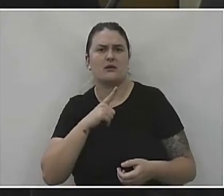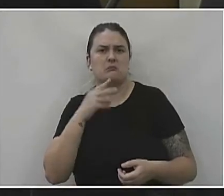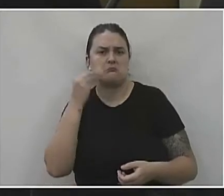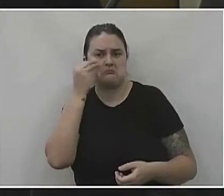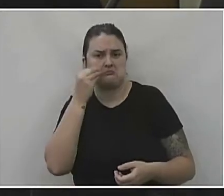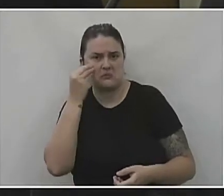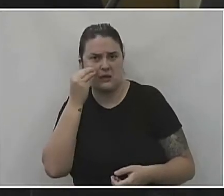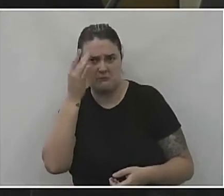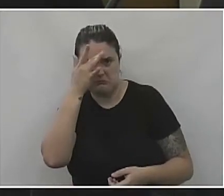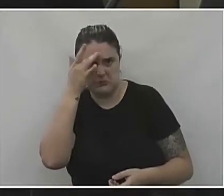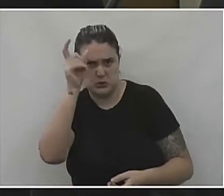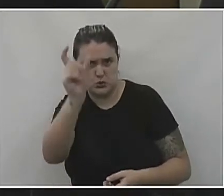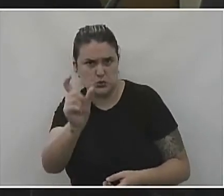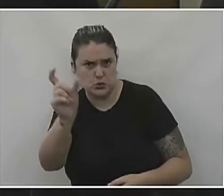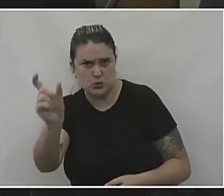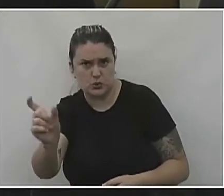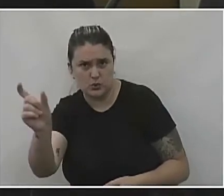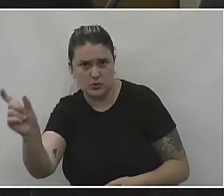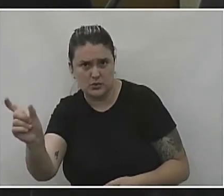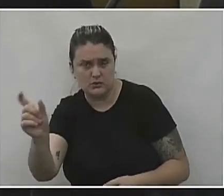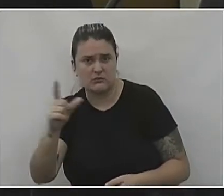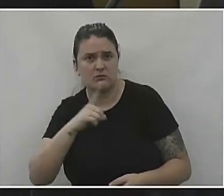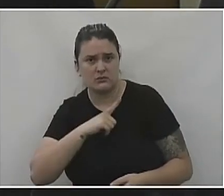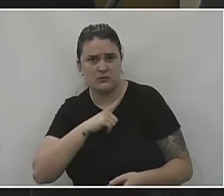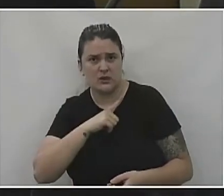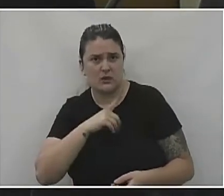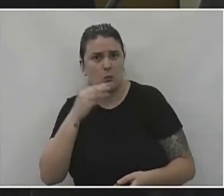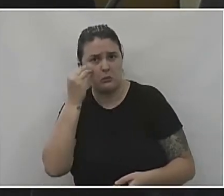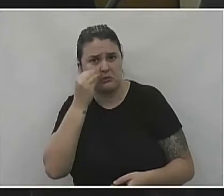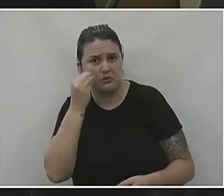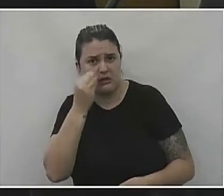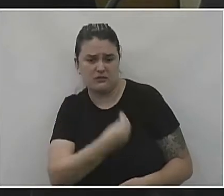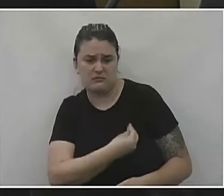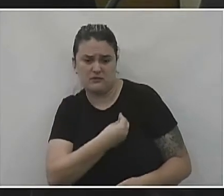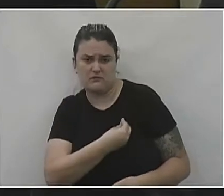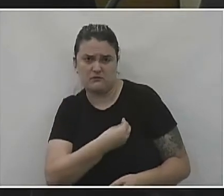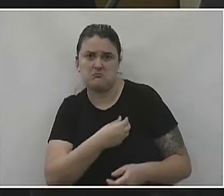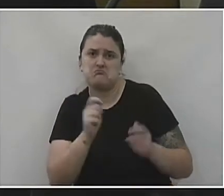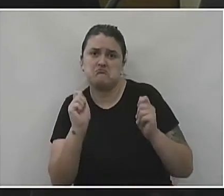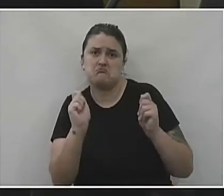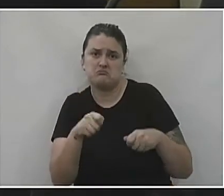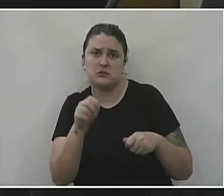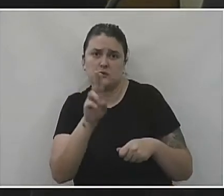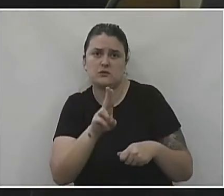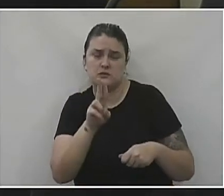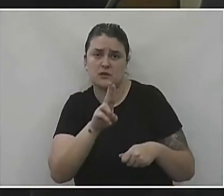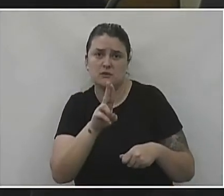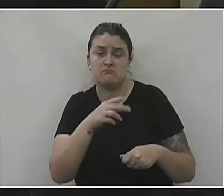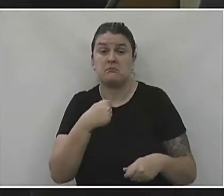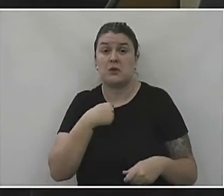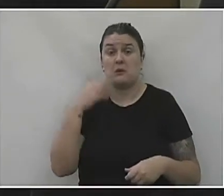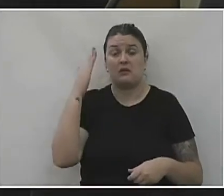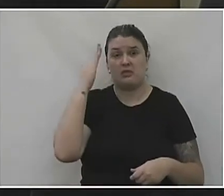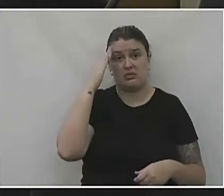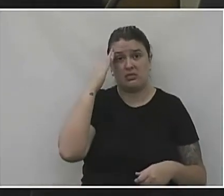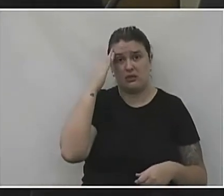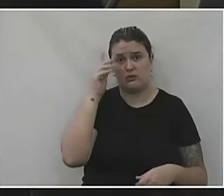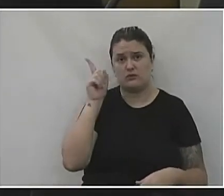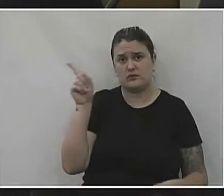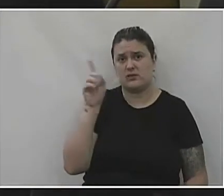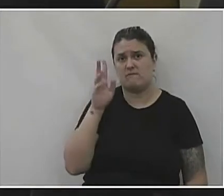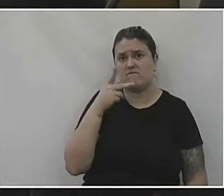ter mais uma chance de sobreviver, eu acho que todo medicamento deve ser válido. Então, quando eu entendo assim, quando você